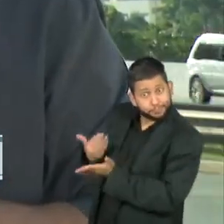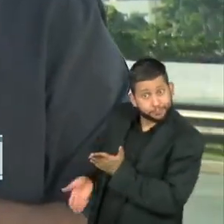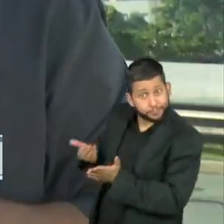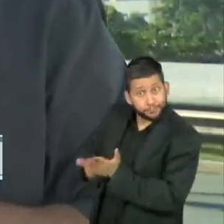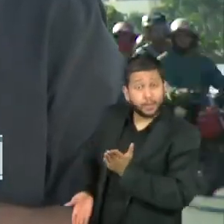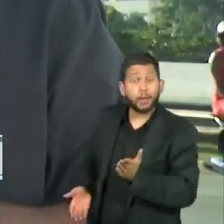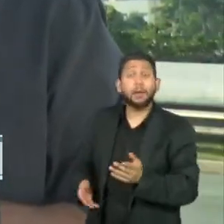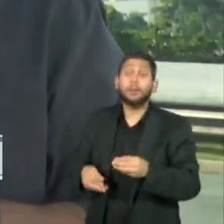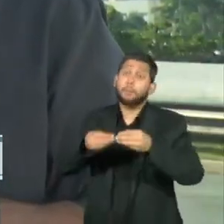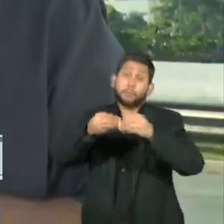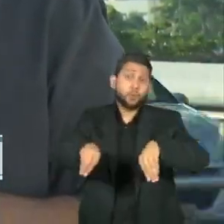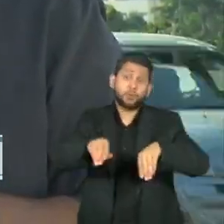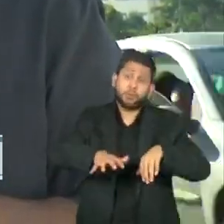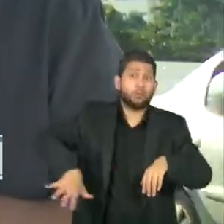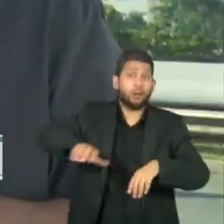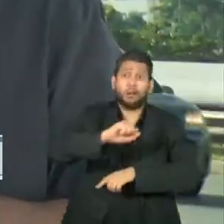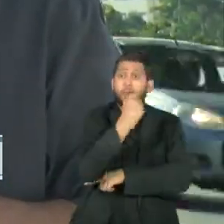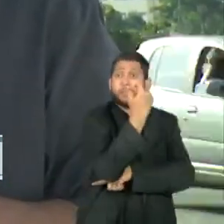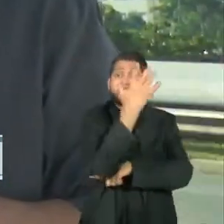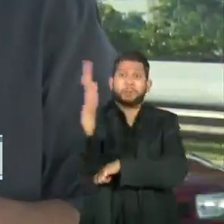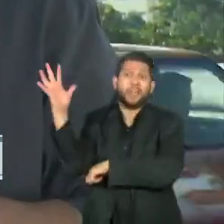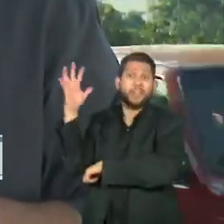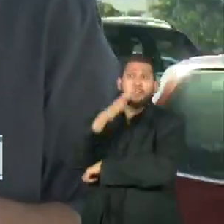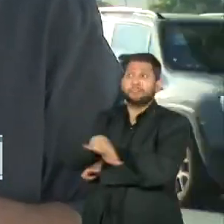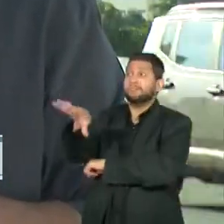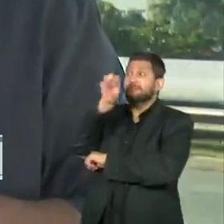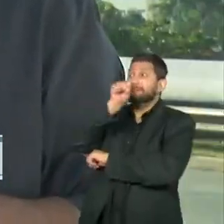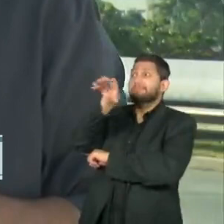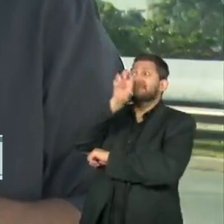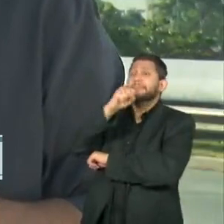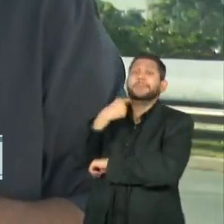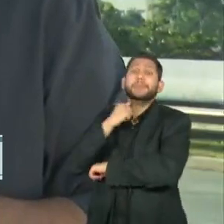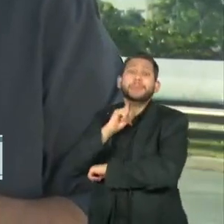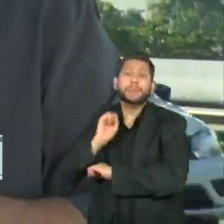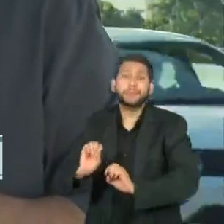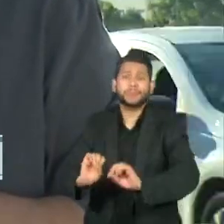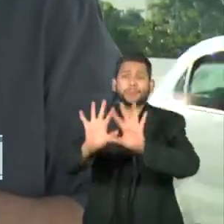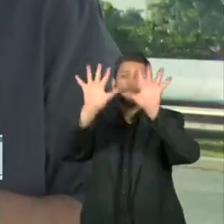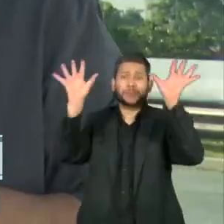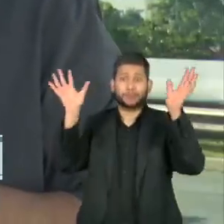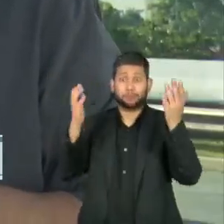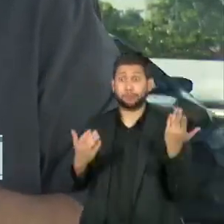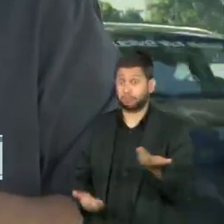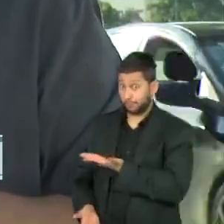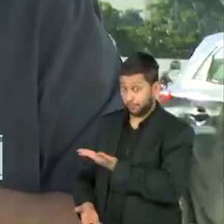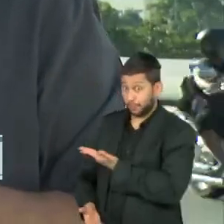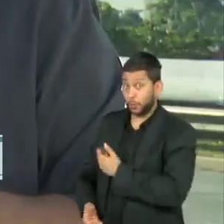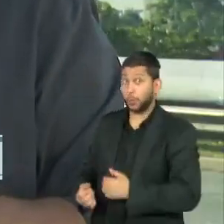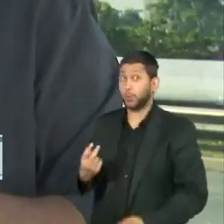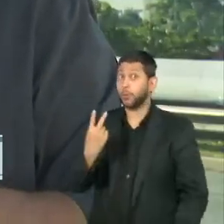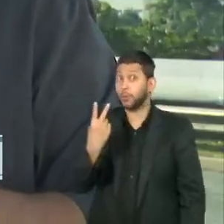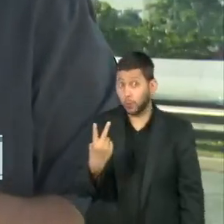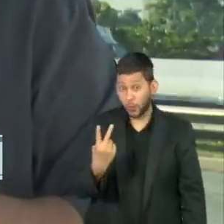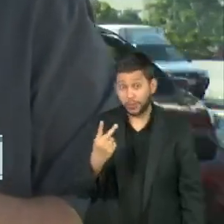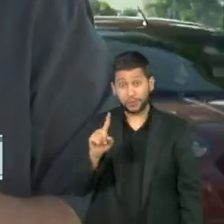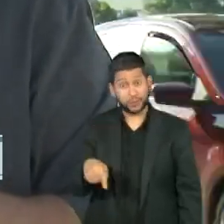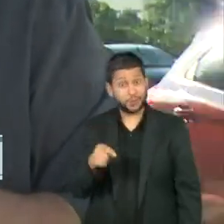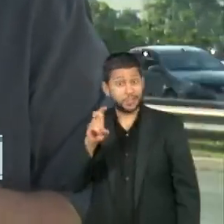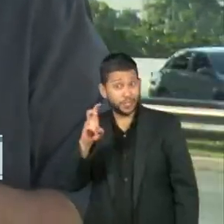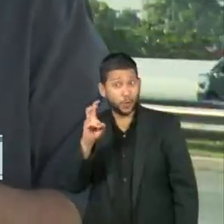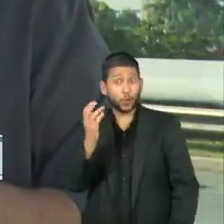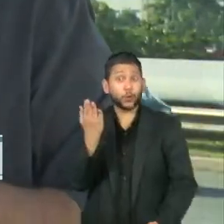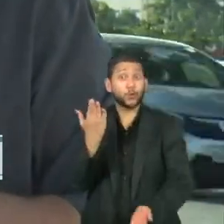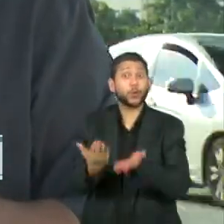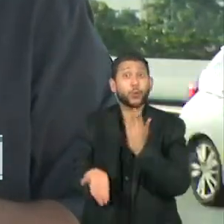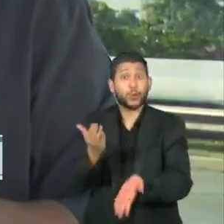efeitos no meio ambiente. Os pesquisadores estimam que esse consumo extra tenha despejado 2,5 de toneladas